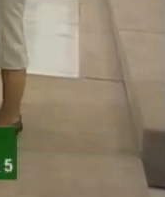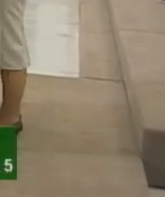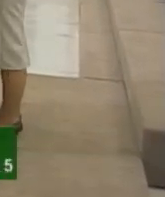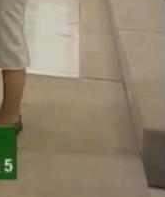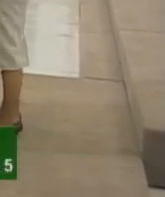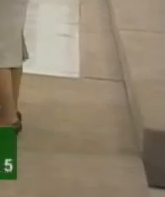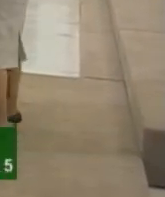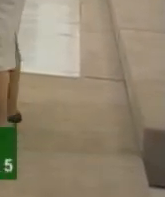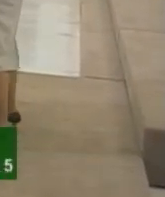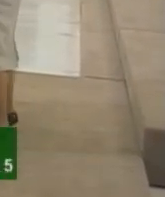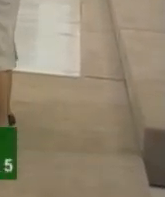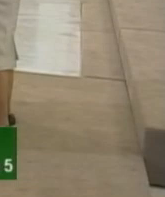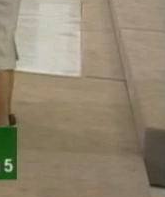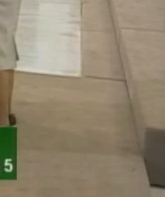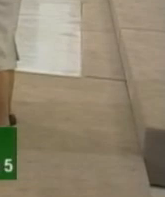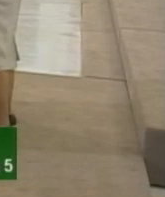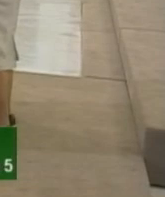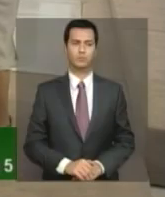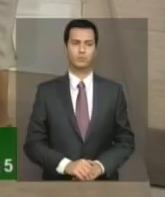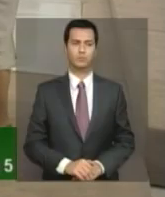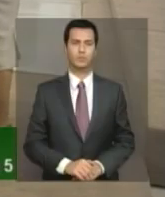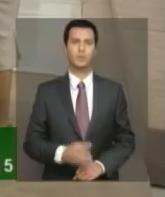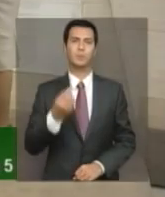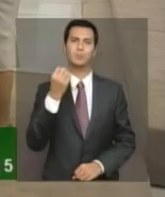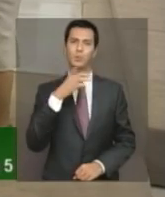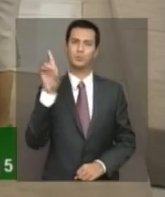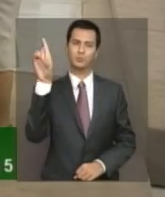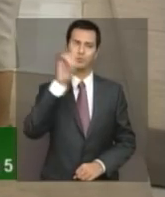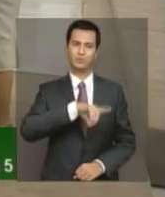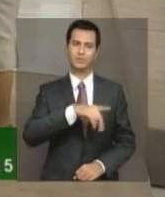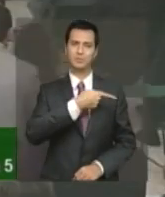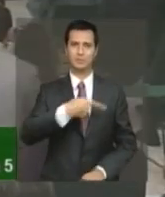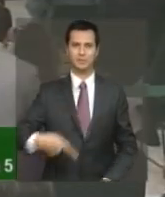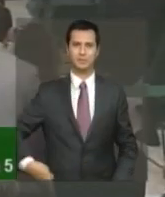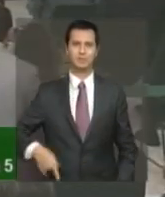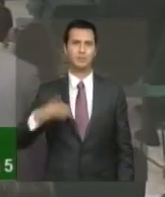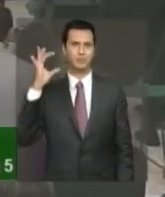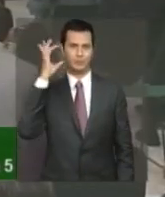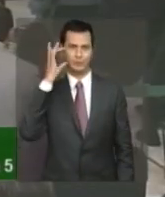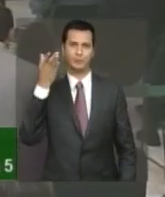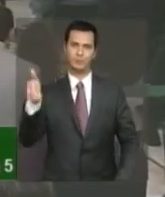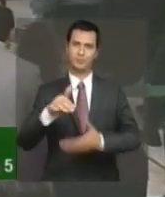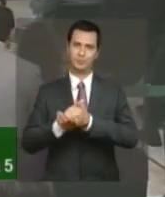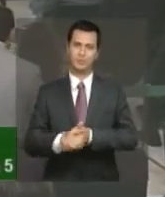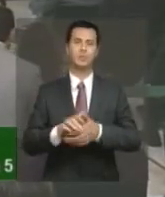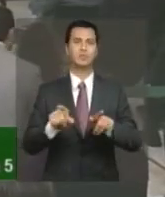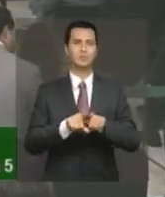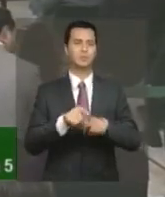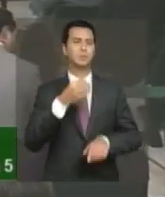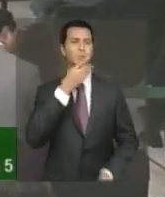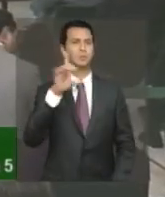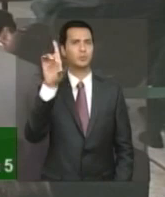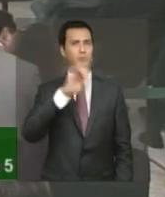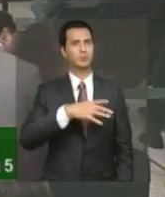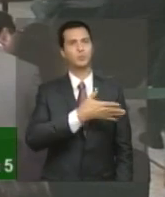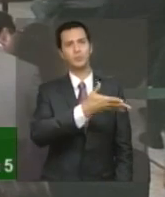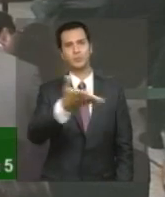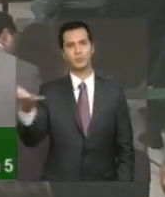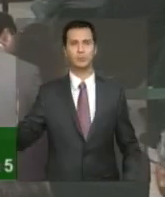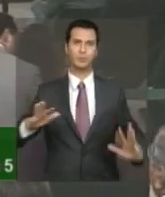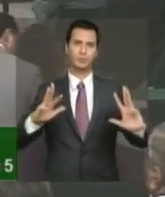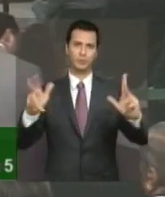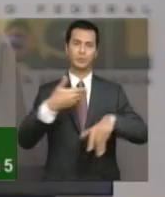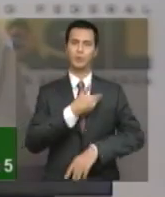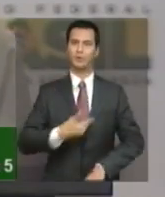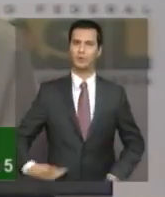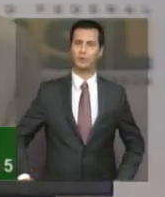Bom dia, presidenta Dilma Rousseff. Bom dia, ministros, governadores, autoridades, todos aqui presentes.